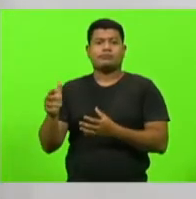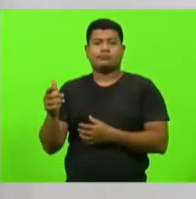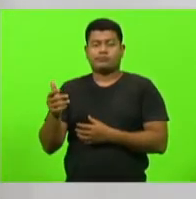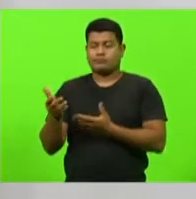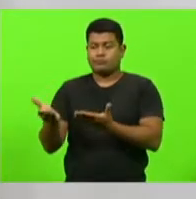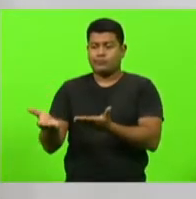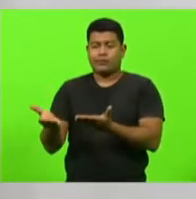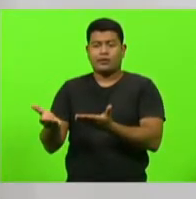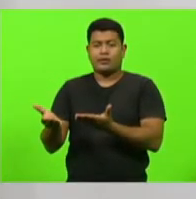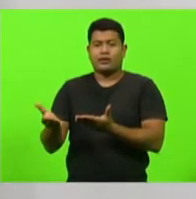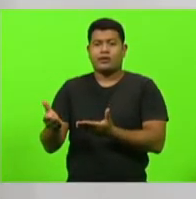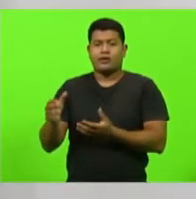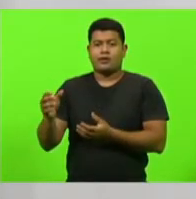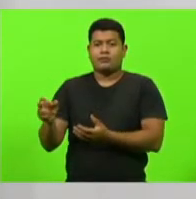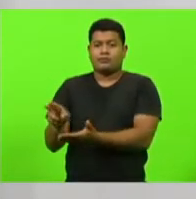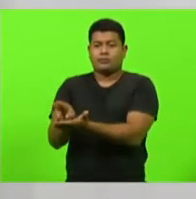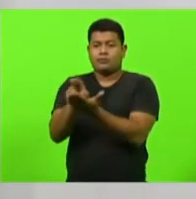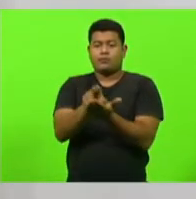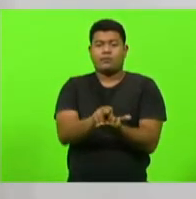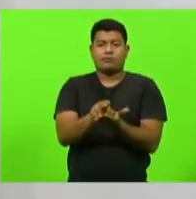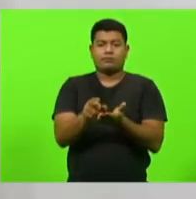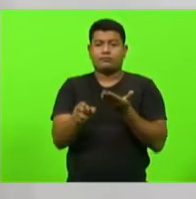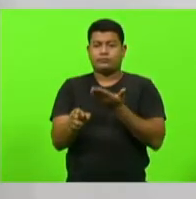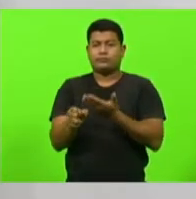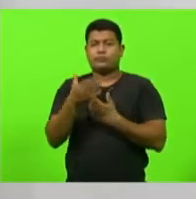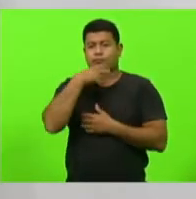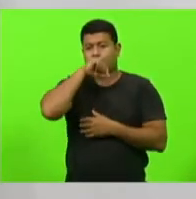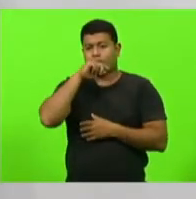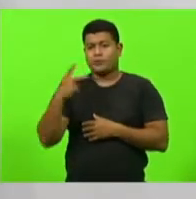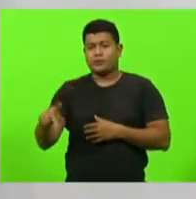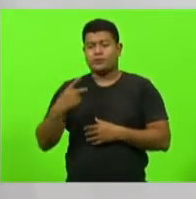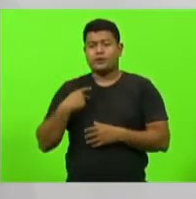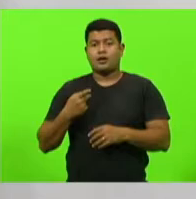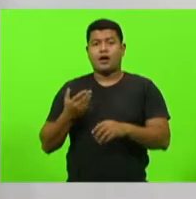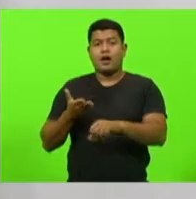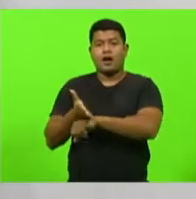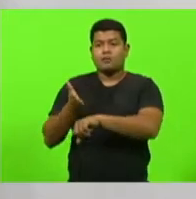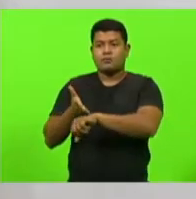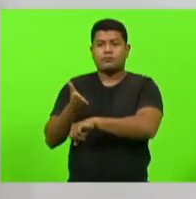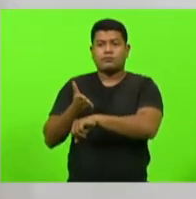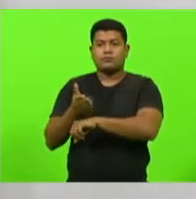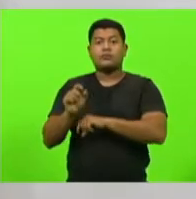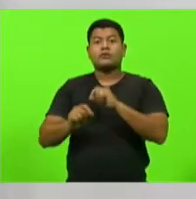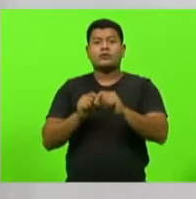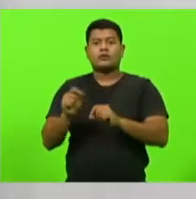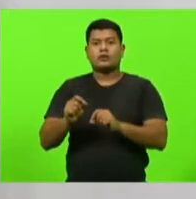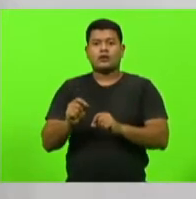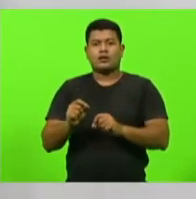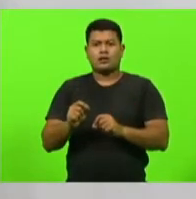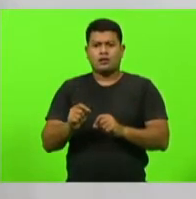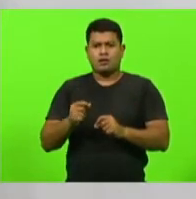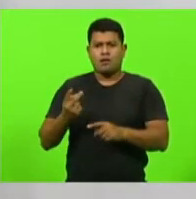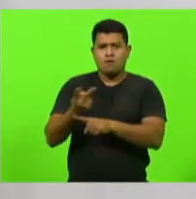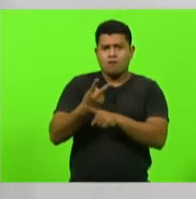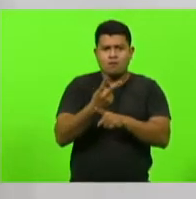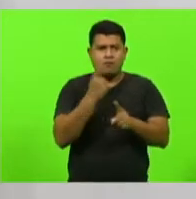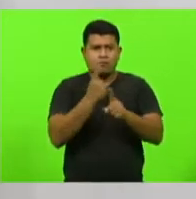Foi essa a participação do Estado. O Estado se preocupou em ir atrás do bêbado que causou o acidente de forma nenhuma.